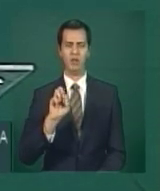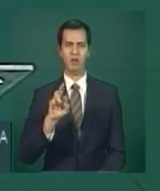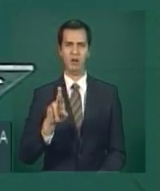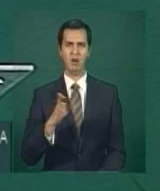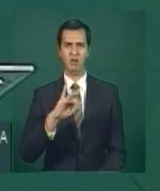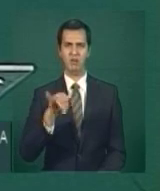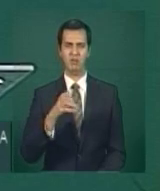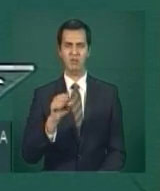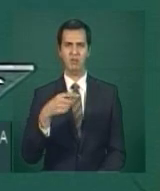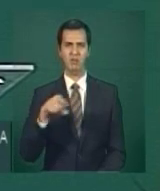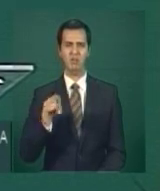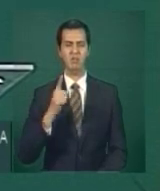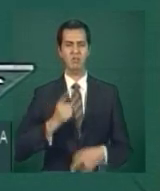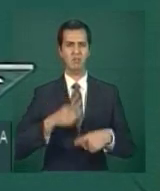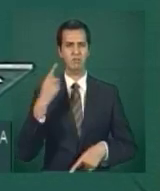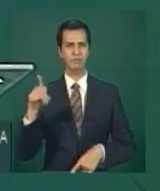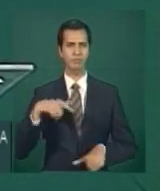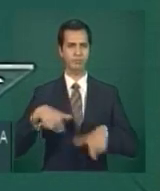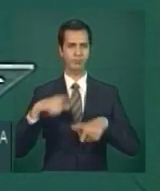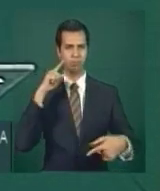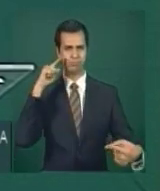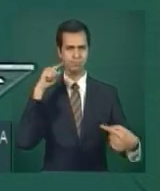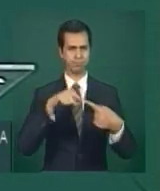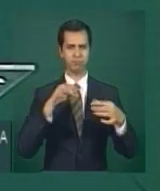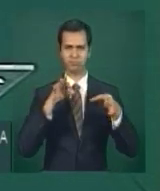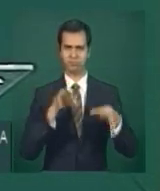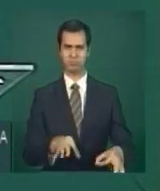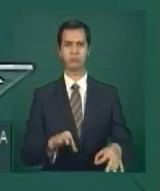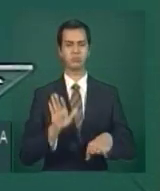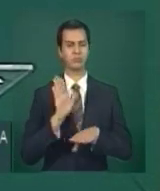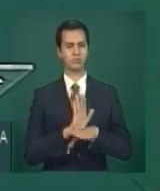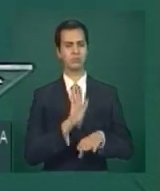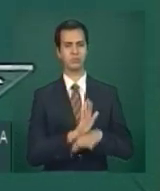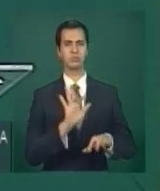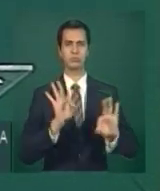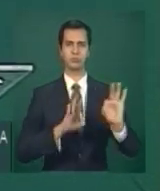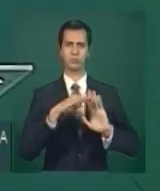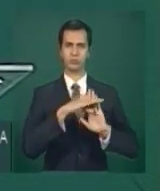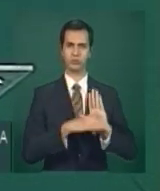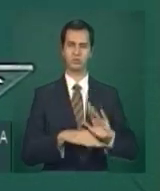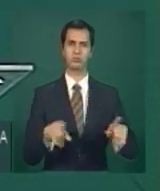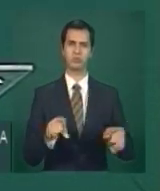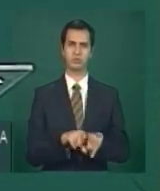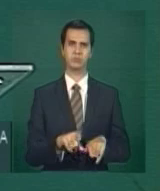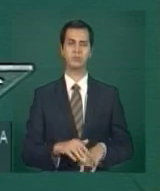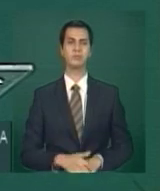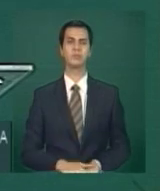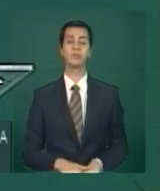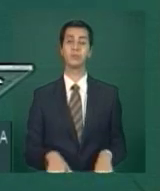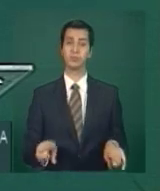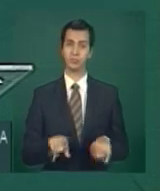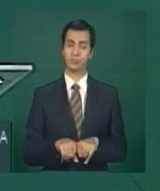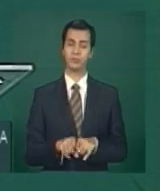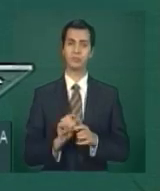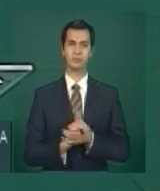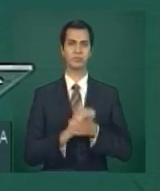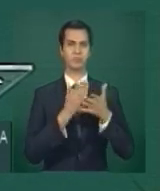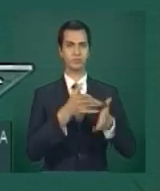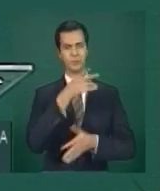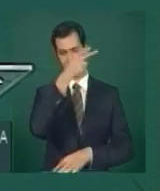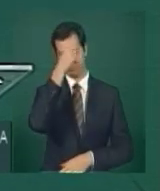objetividade e pelo seu apoio para esse projeto. Cumprimentar os